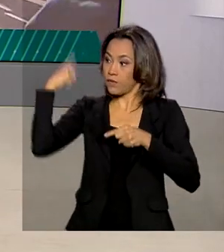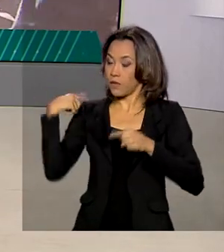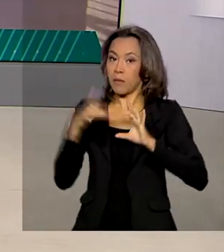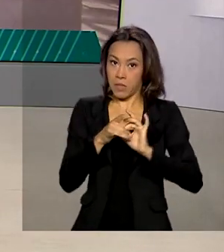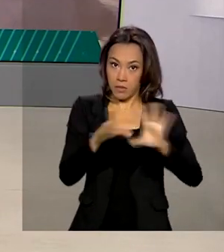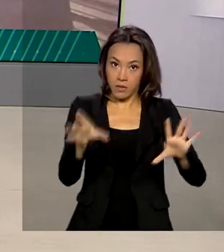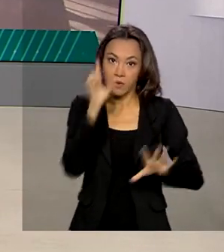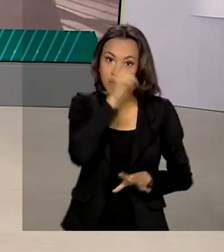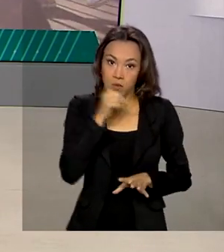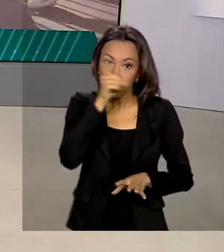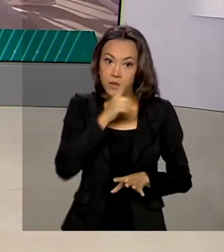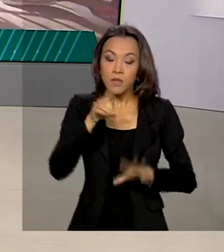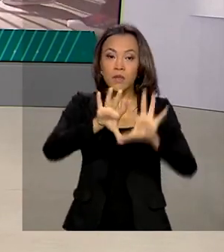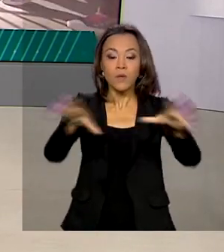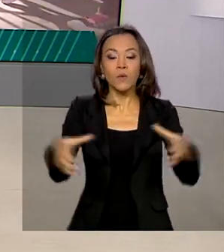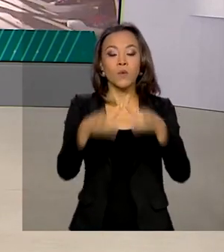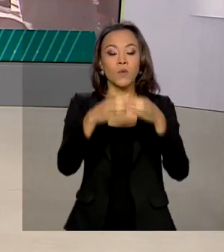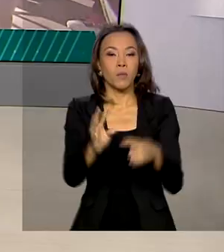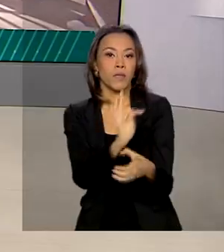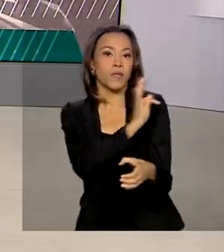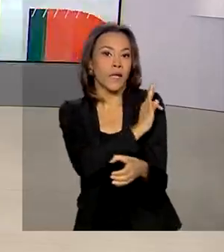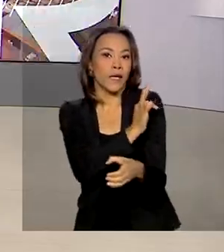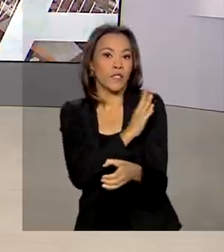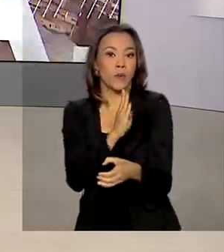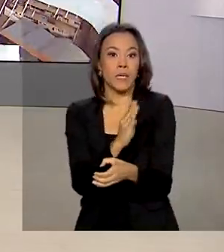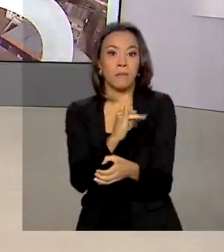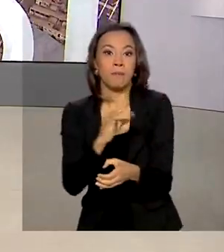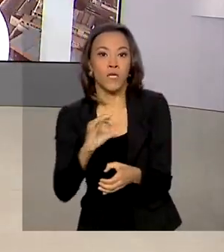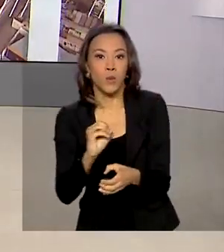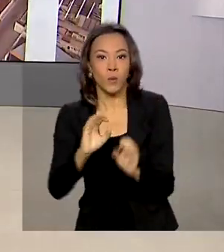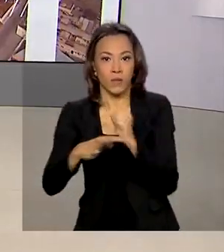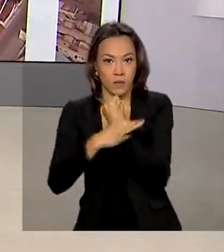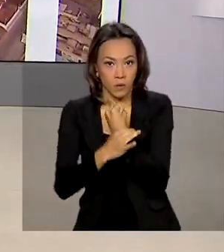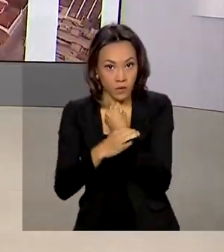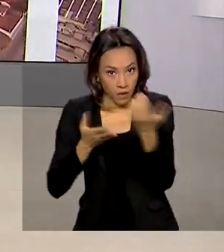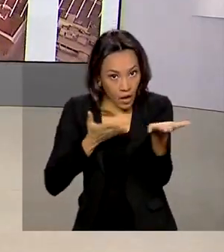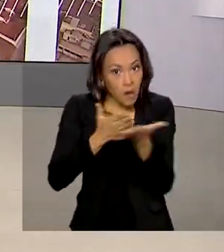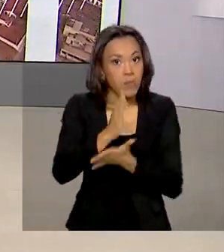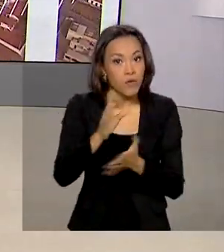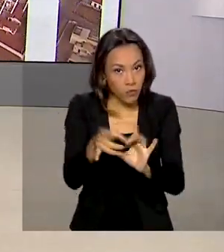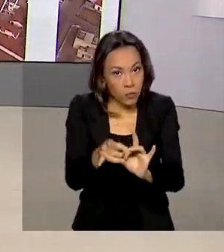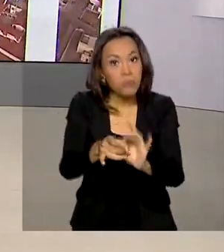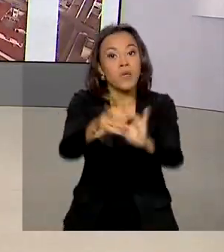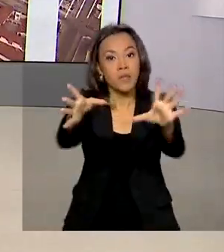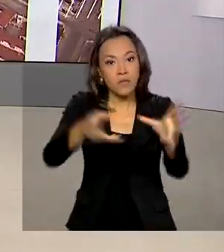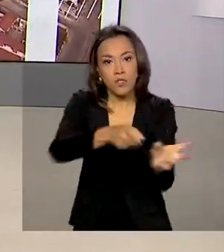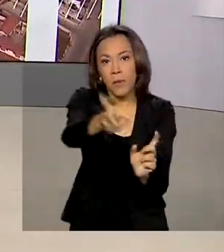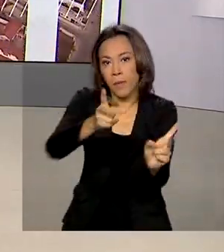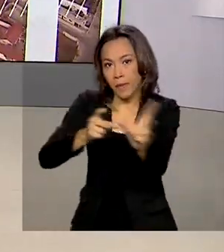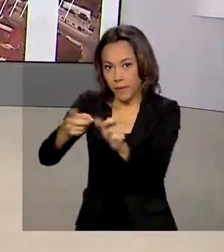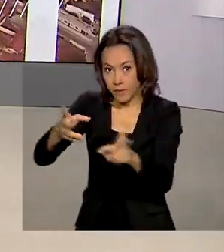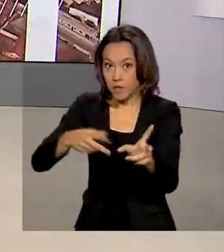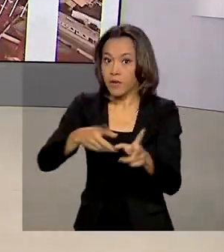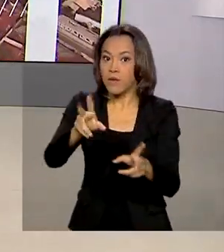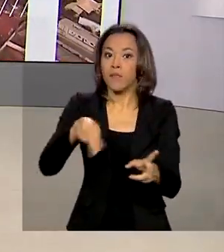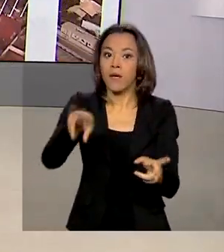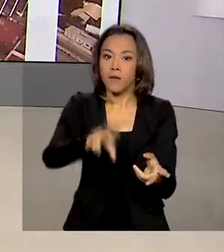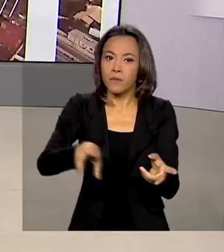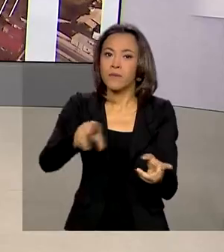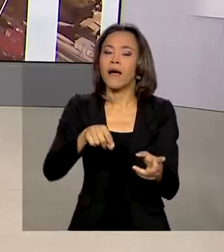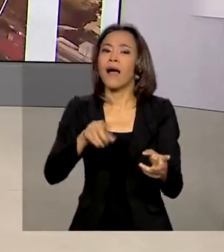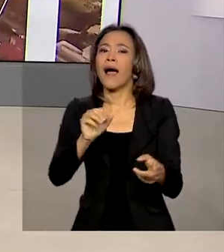a Comissão Técnica Nacional em Biossegurança aprovou a licença para comercialização da vacina desenvolvida pela